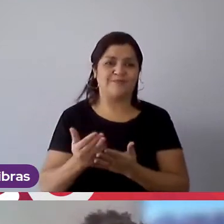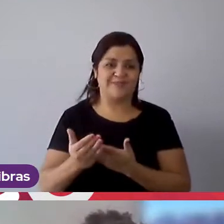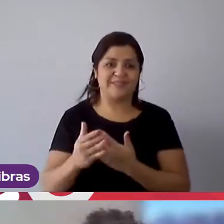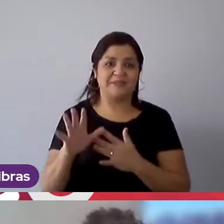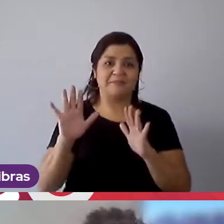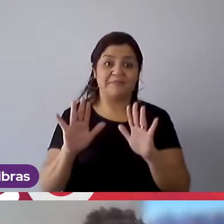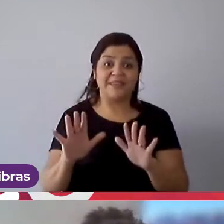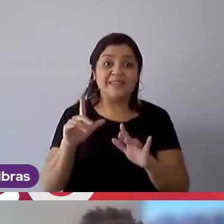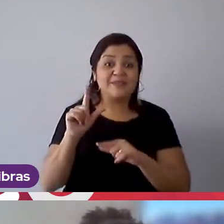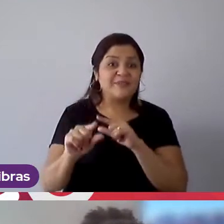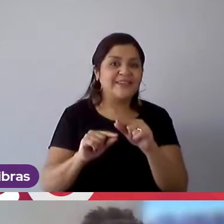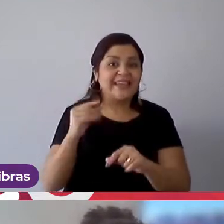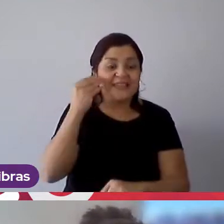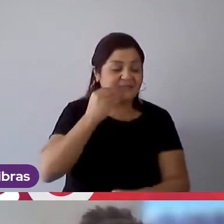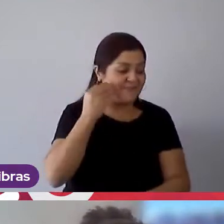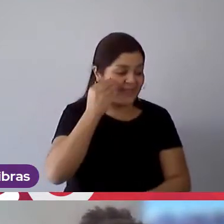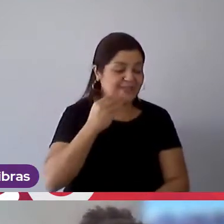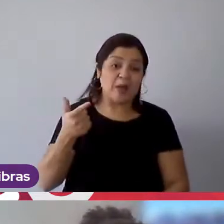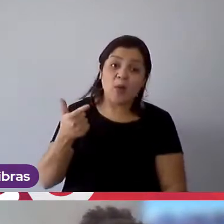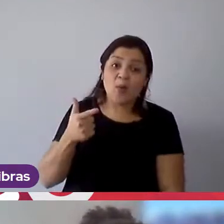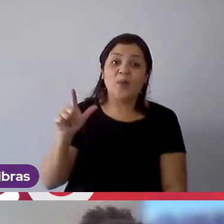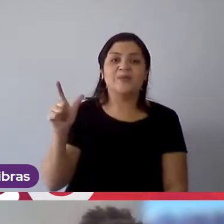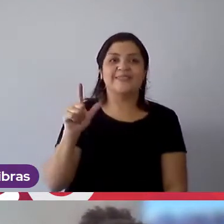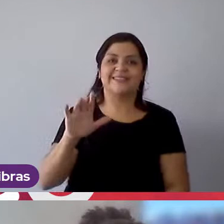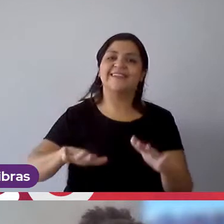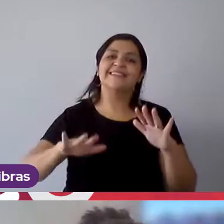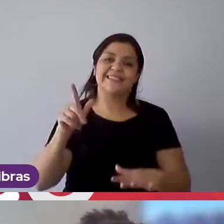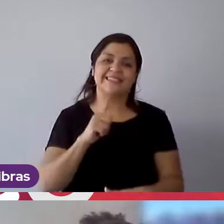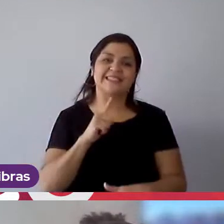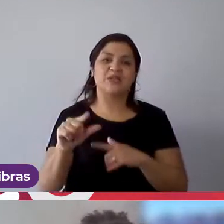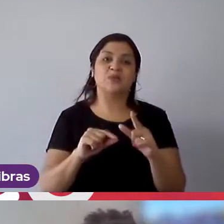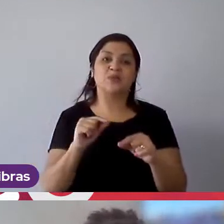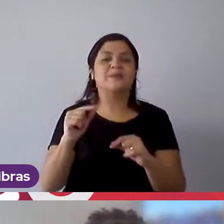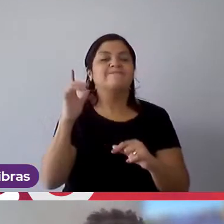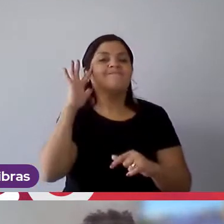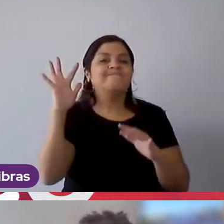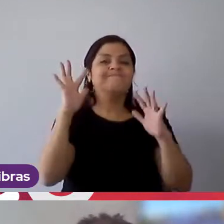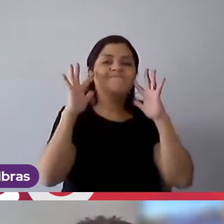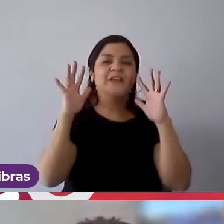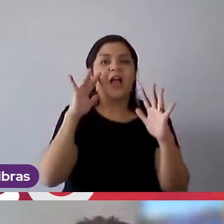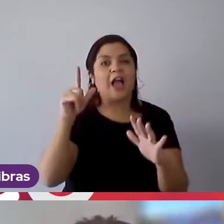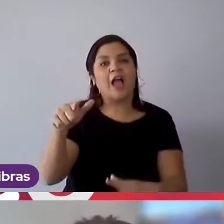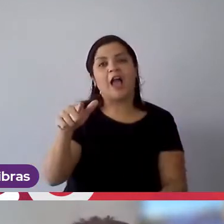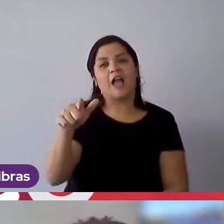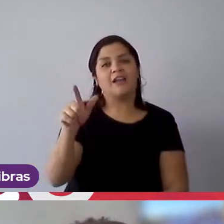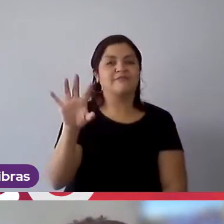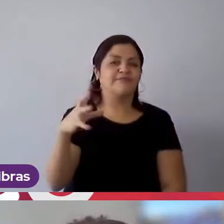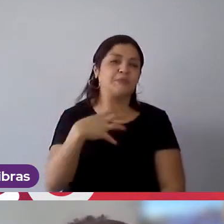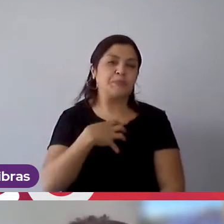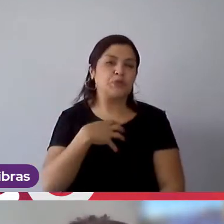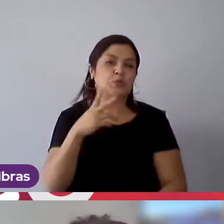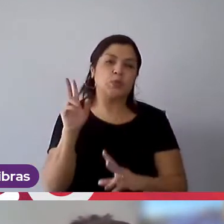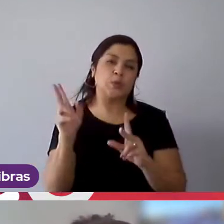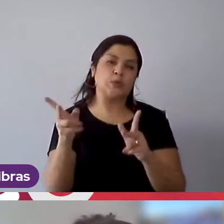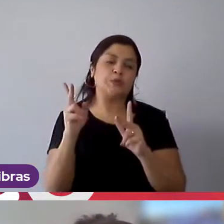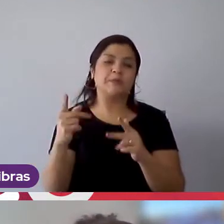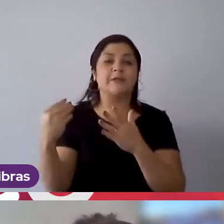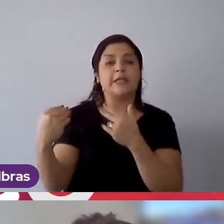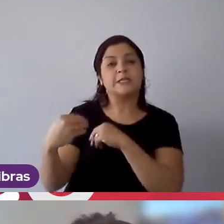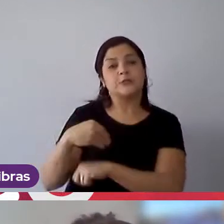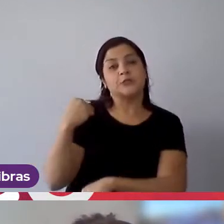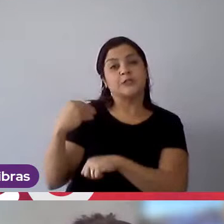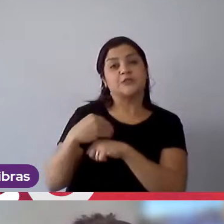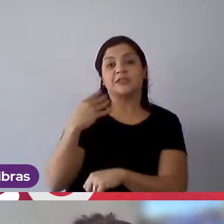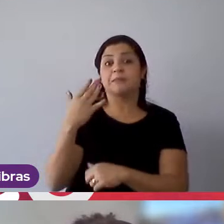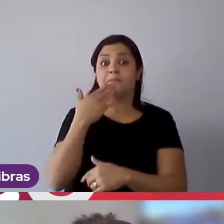mas, assim, eu vim de outras experiências, e às vezes a gente, às vezes, vem com a imaginação de que, tipo, alguém vai sempre delegar algo pra